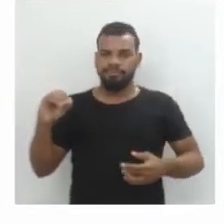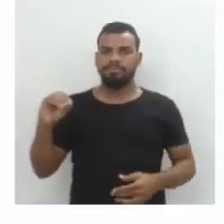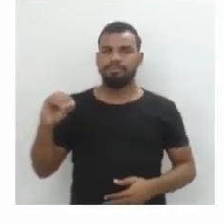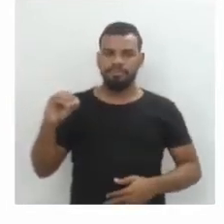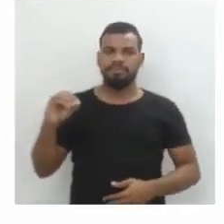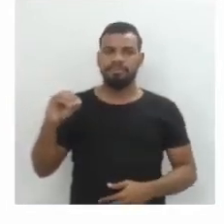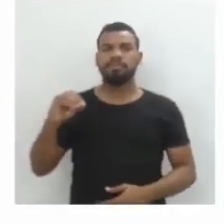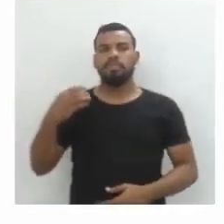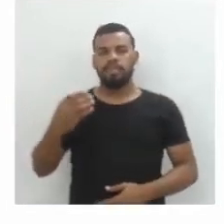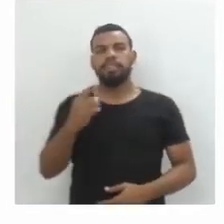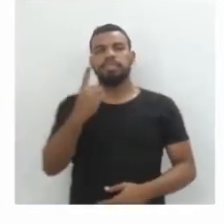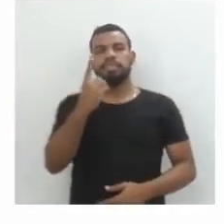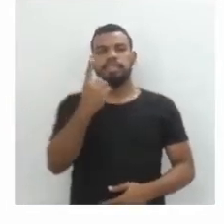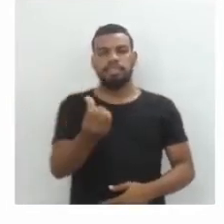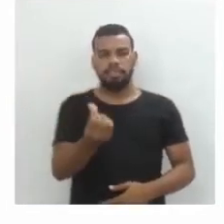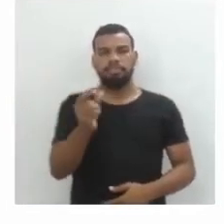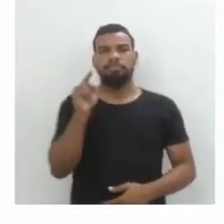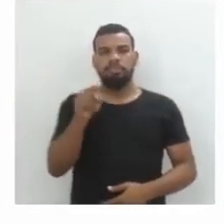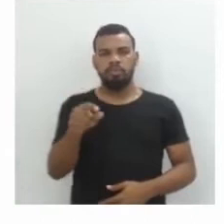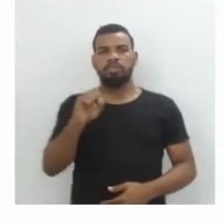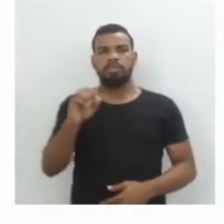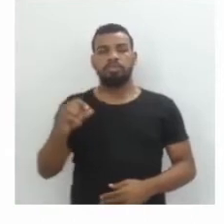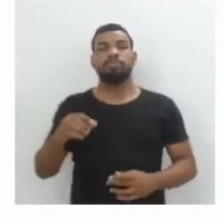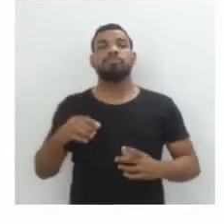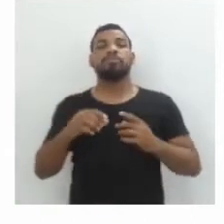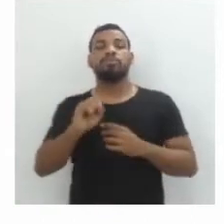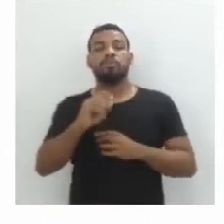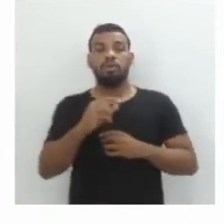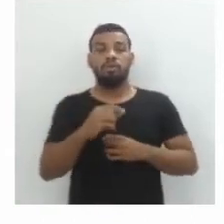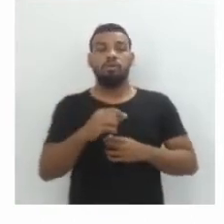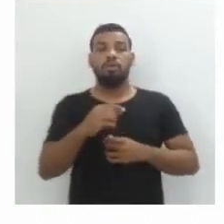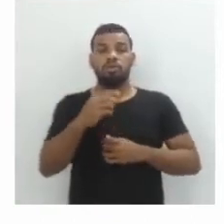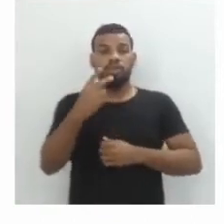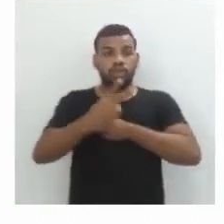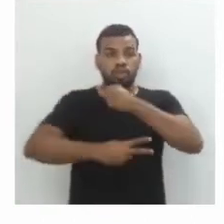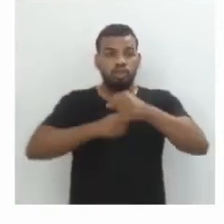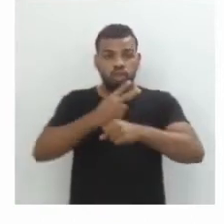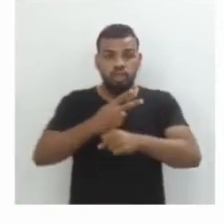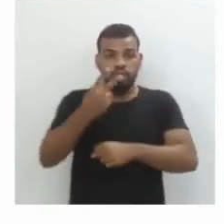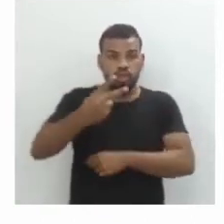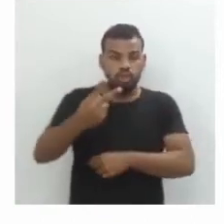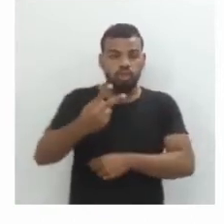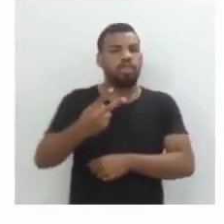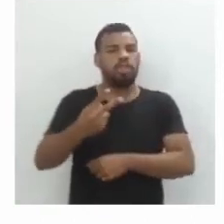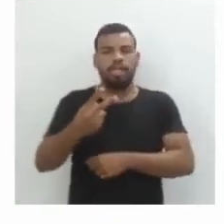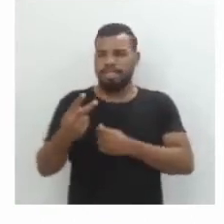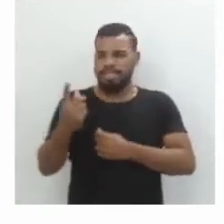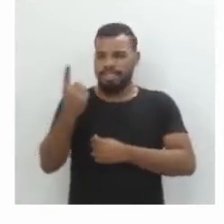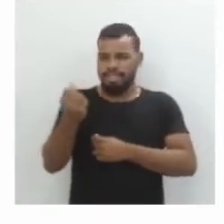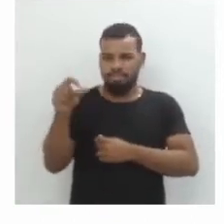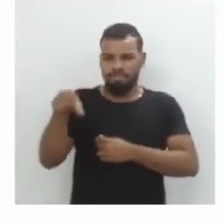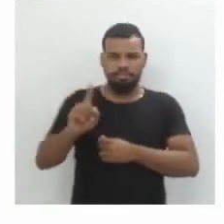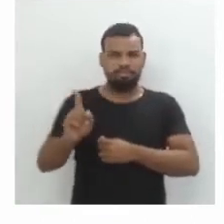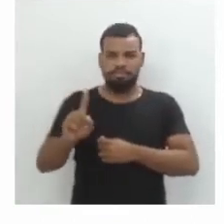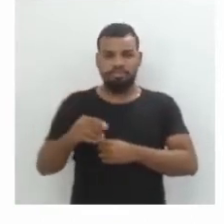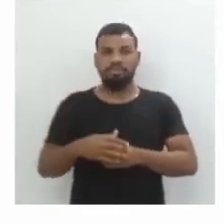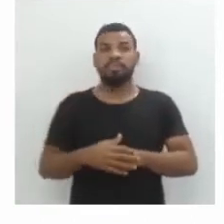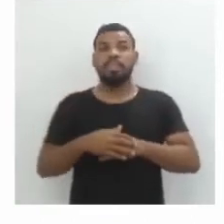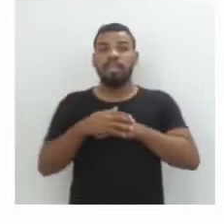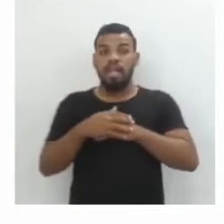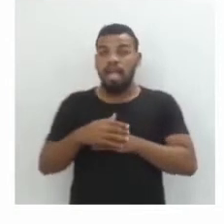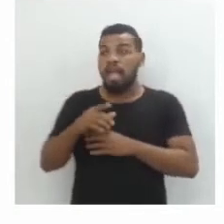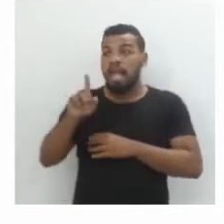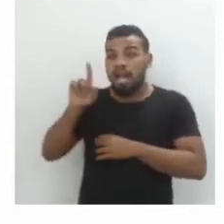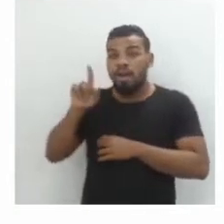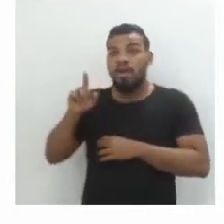de R$16.800,00. Já no segundo ano, a gente não vai considerar mais o valor inicial de R$16.000,00. A gente vai considerar o montante